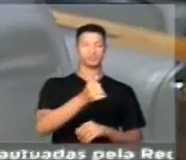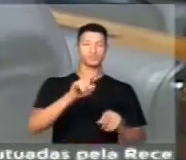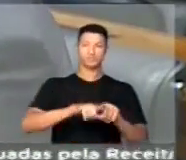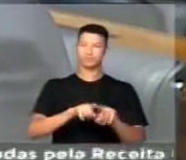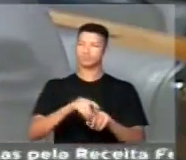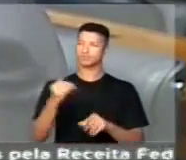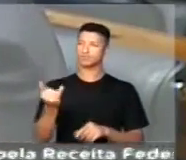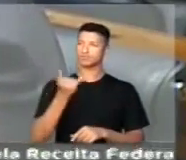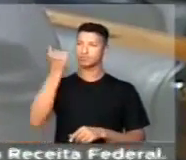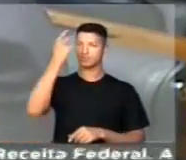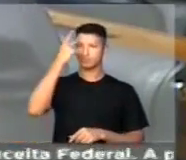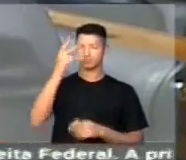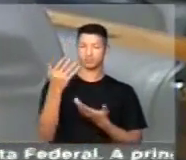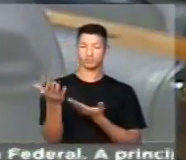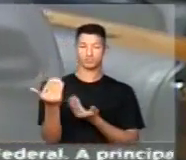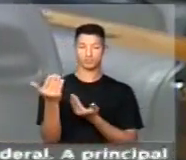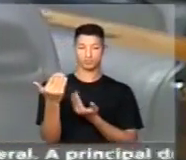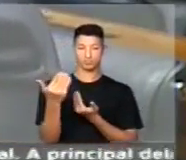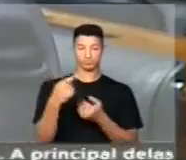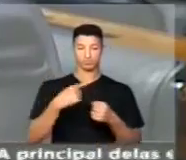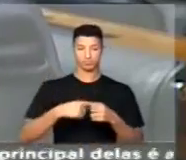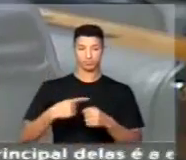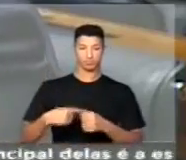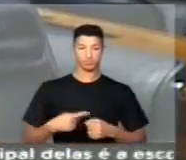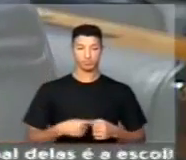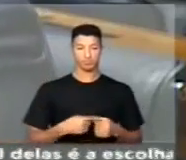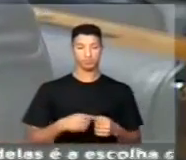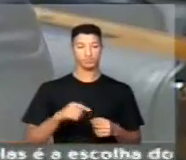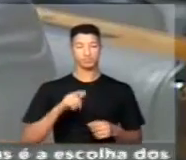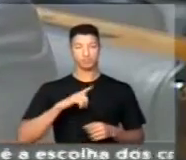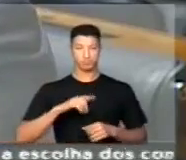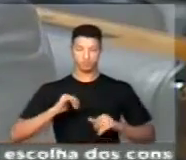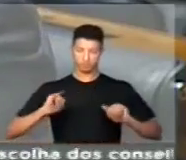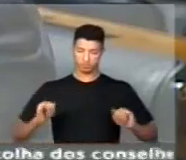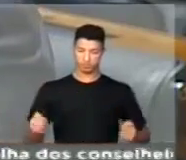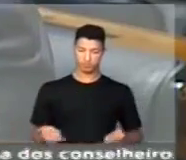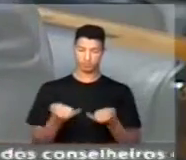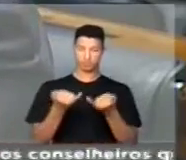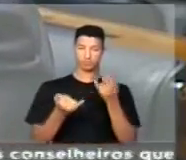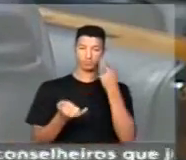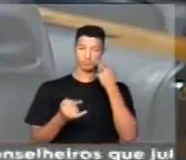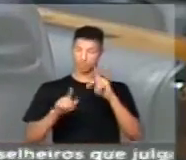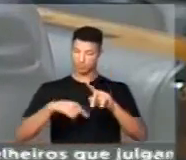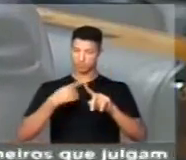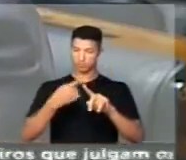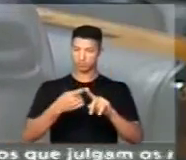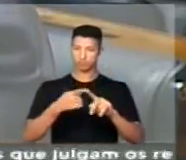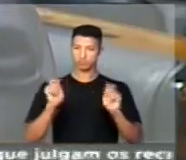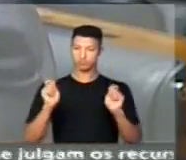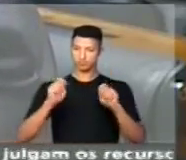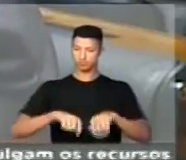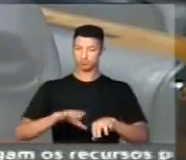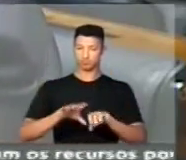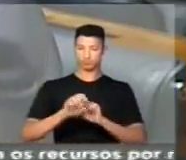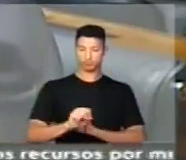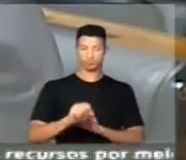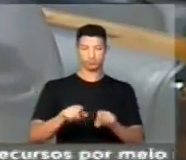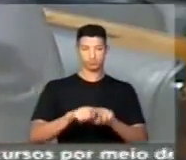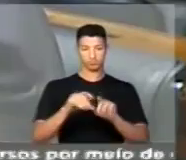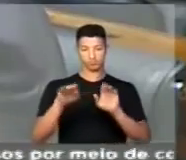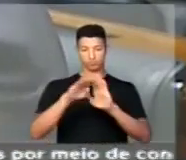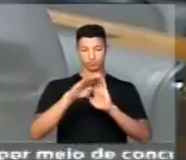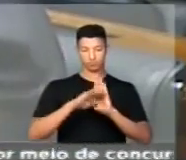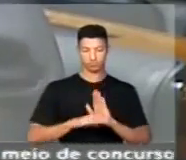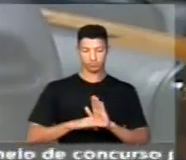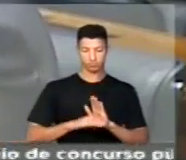importante isso para os jovens daquela cidade, podendo ter uma oportunidade a mais para se capacitar e, com isso,